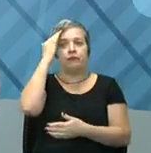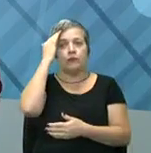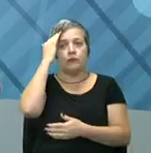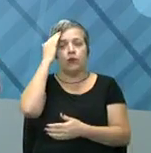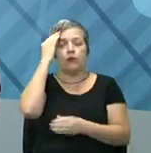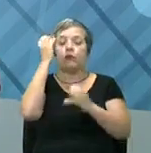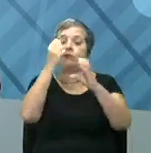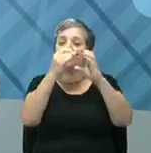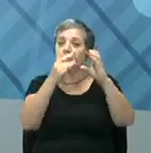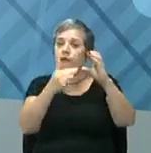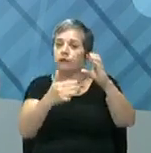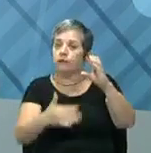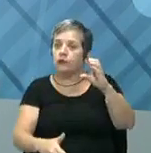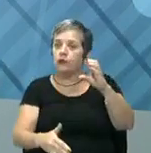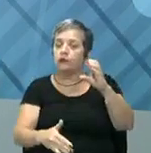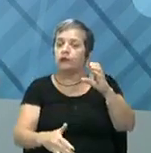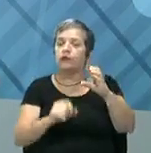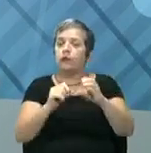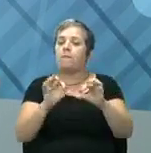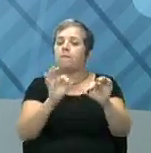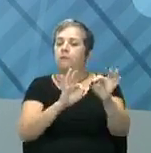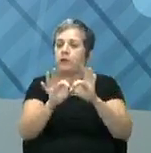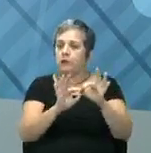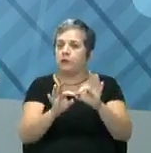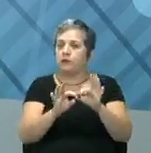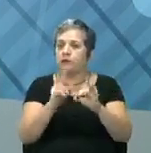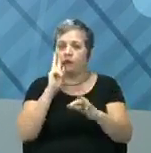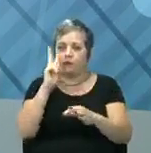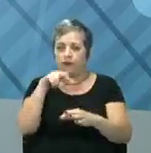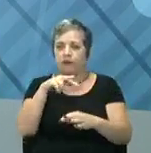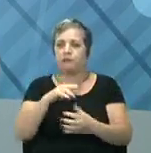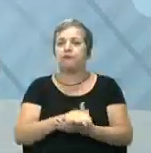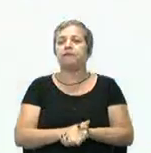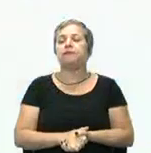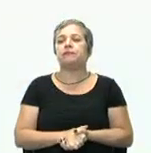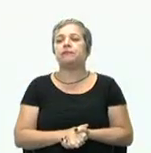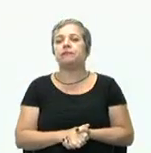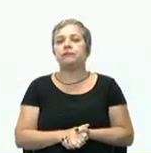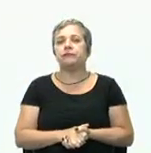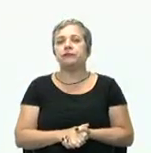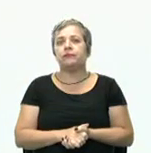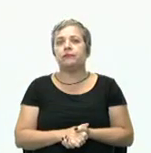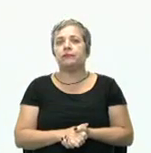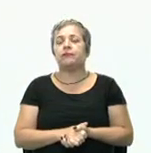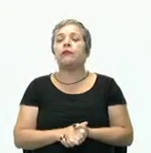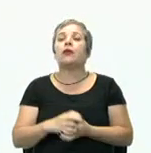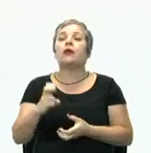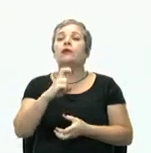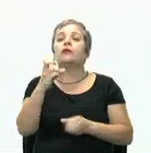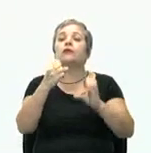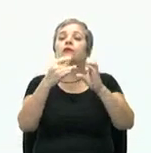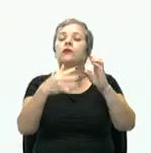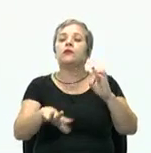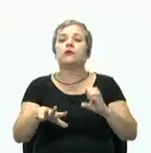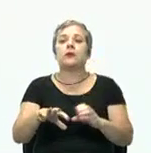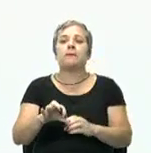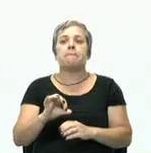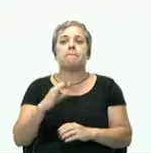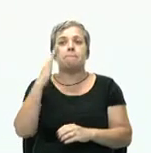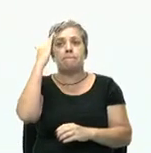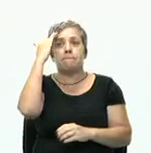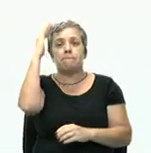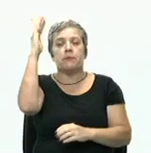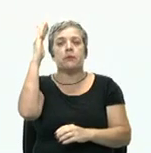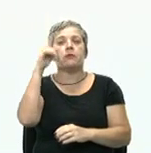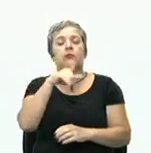algumas características, algumas funções do planejamento estratégico. Vamos ver as cinco principais? Quais são as principais características